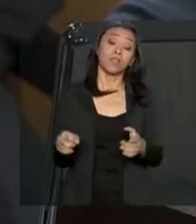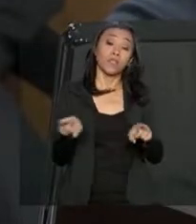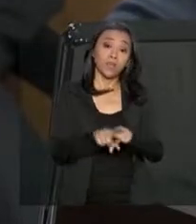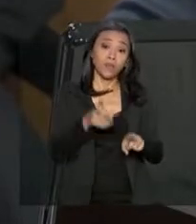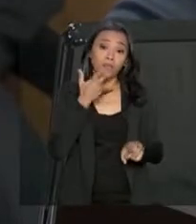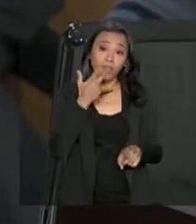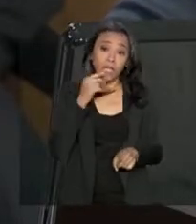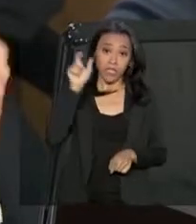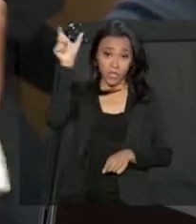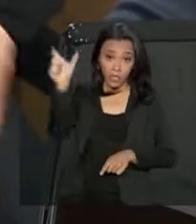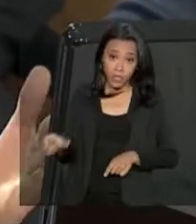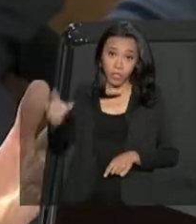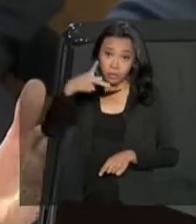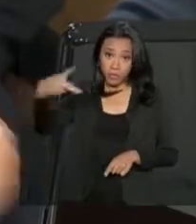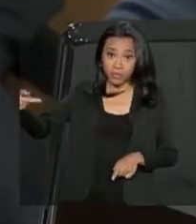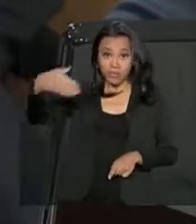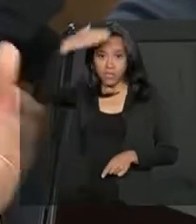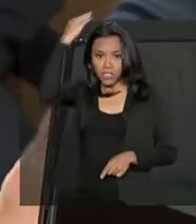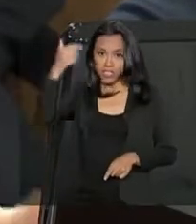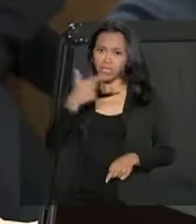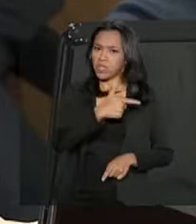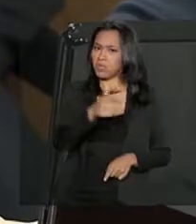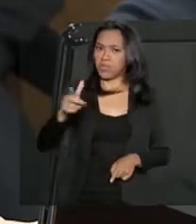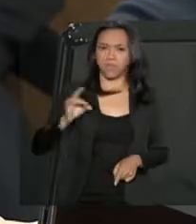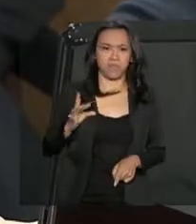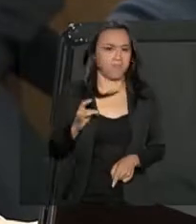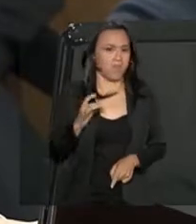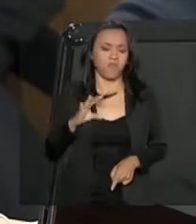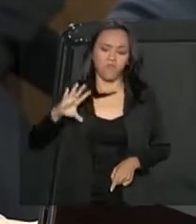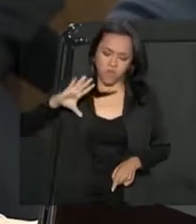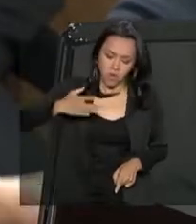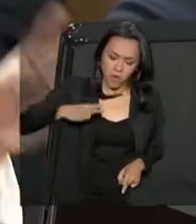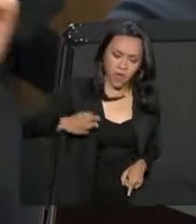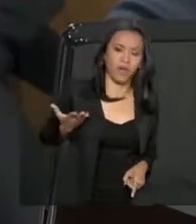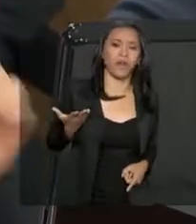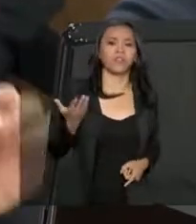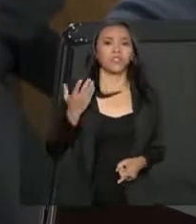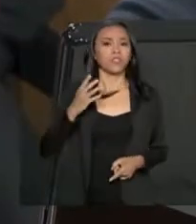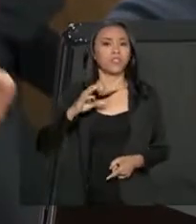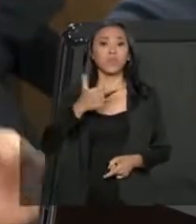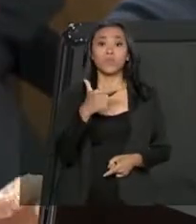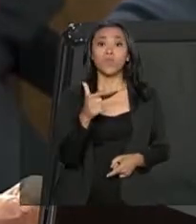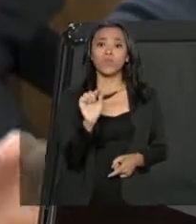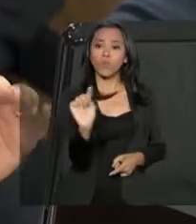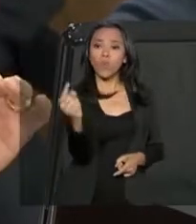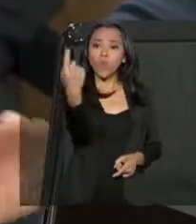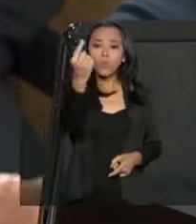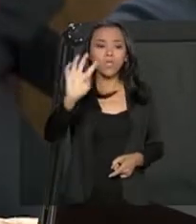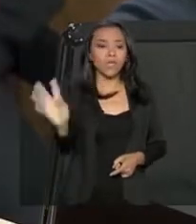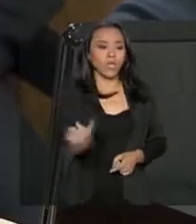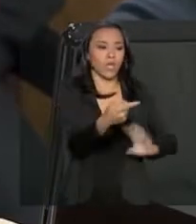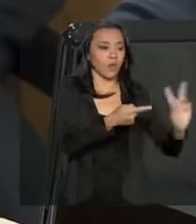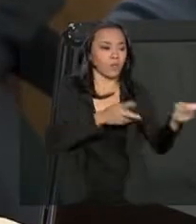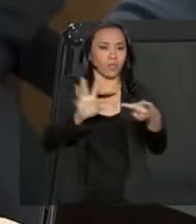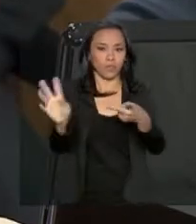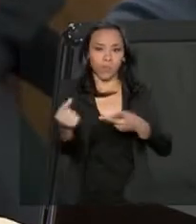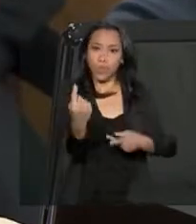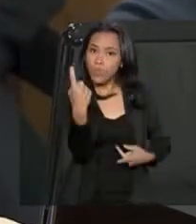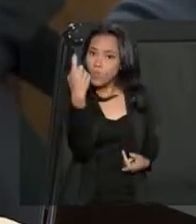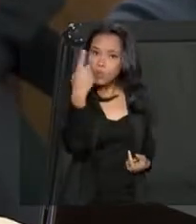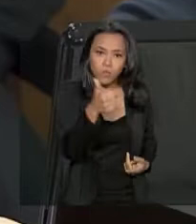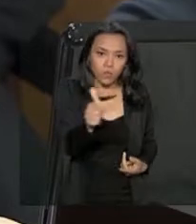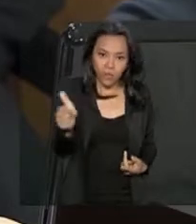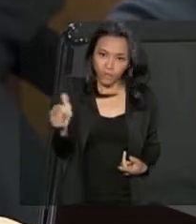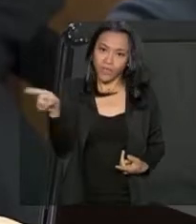presidente da república foi destemido em todos os enfrentamentos. Não houve uma única situação de adversidade que o